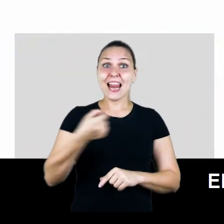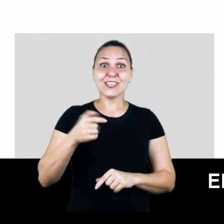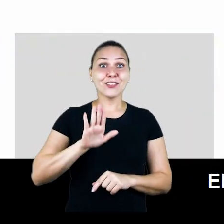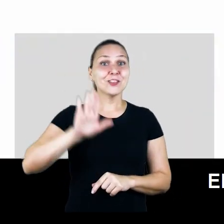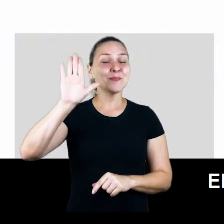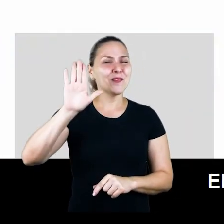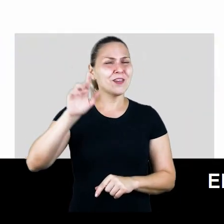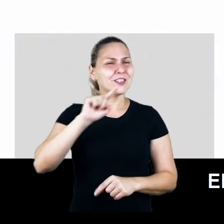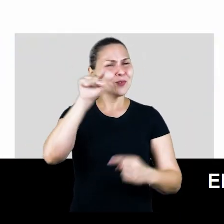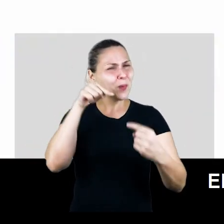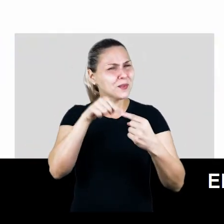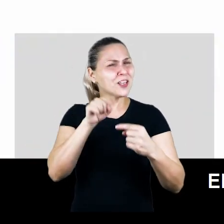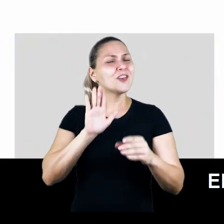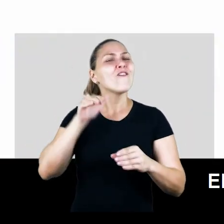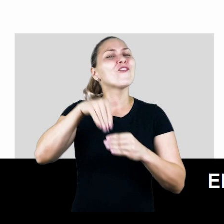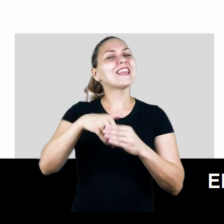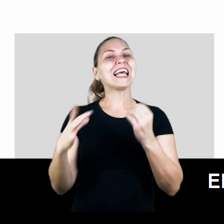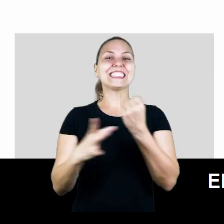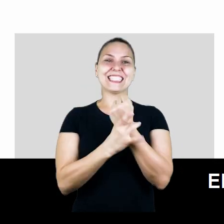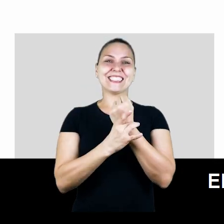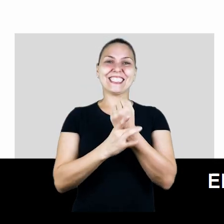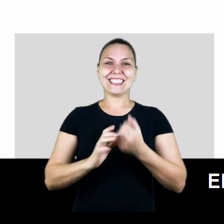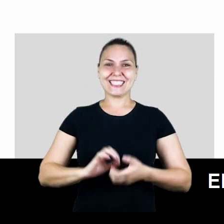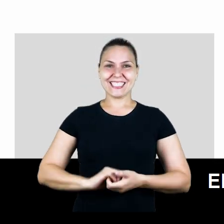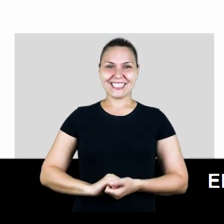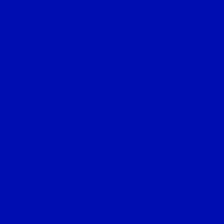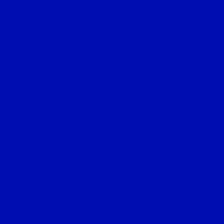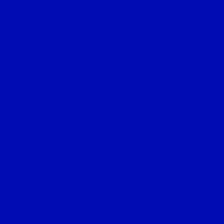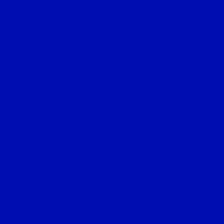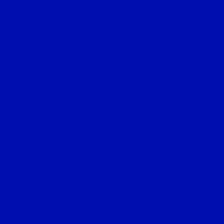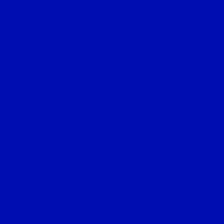2020. Sua missão é votar com segurança.